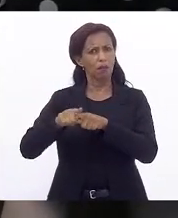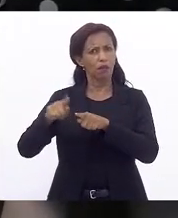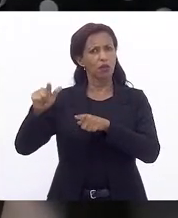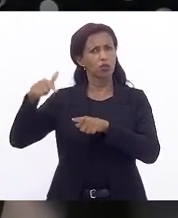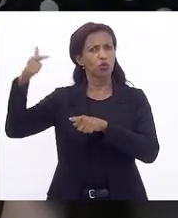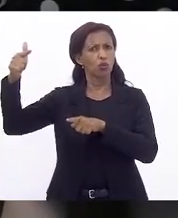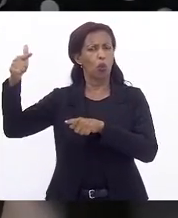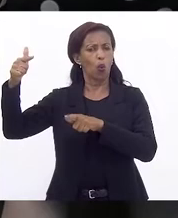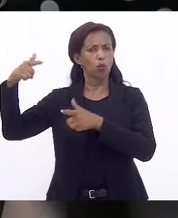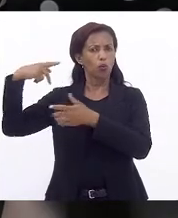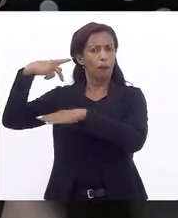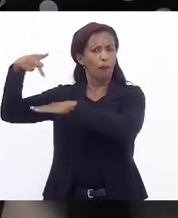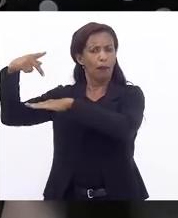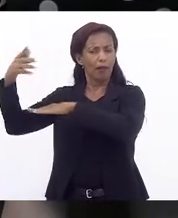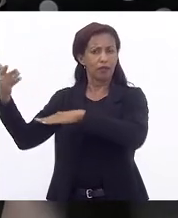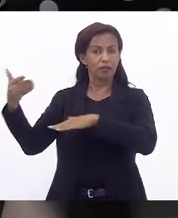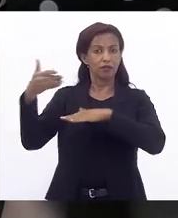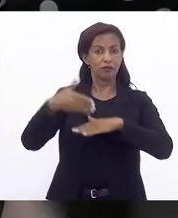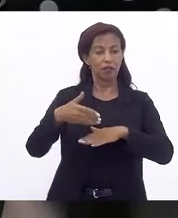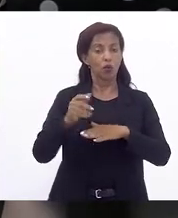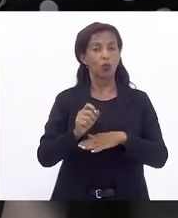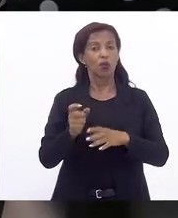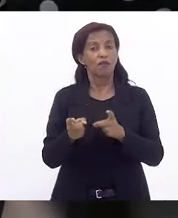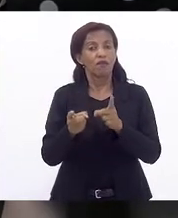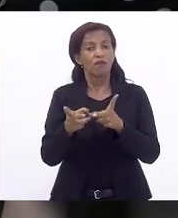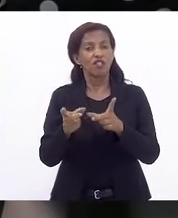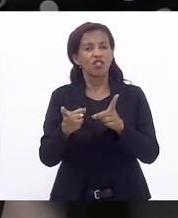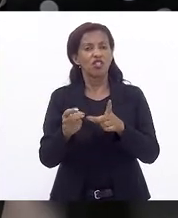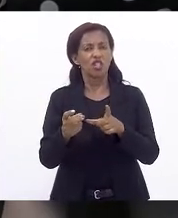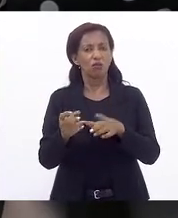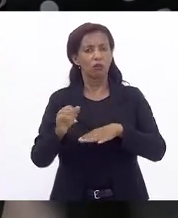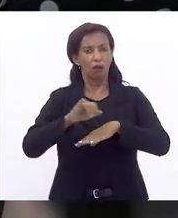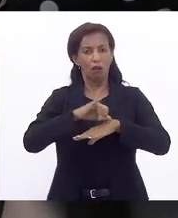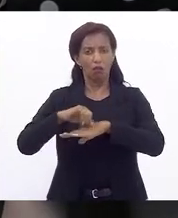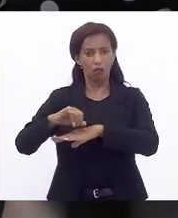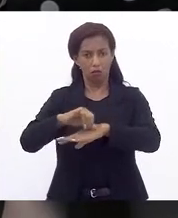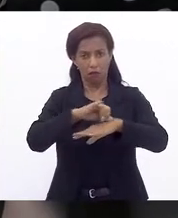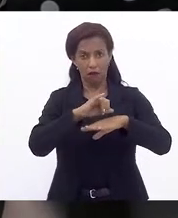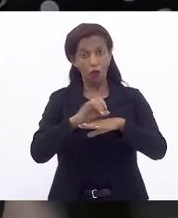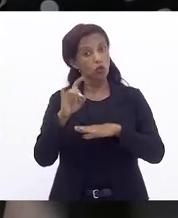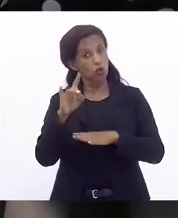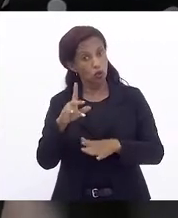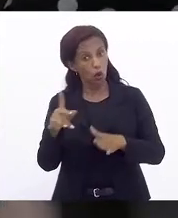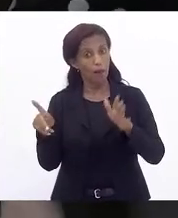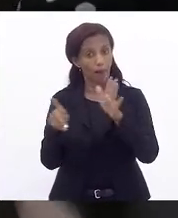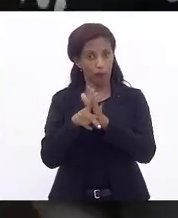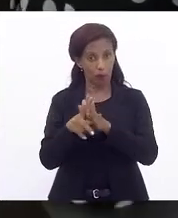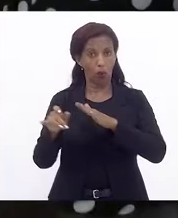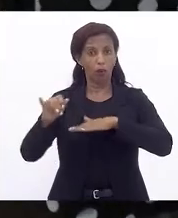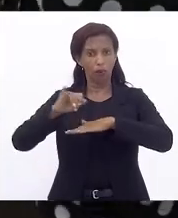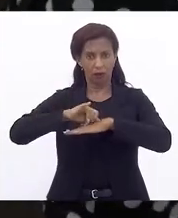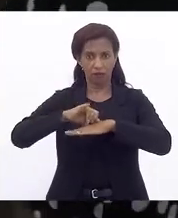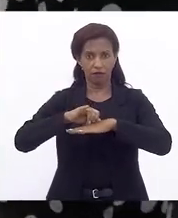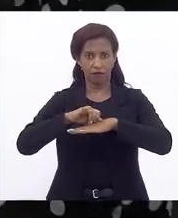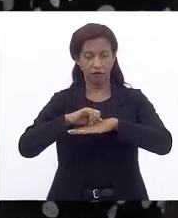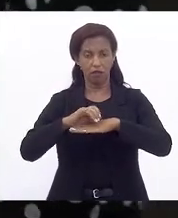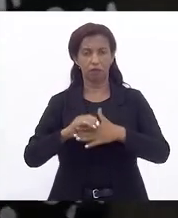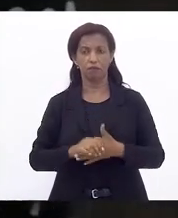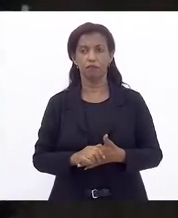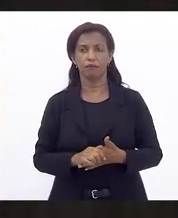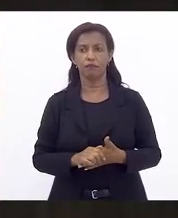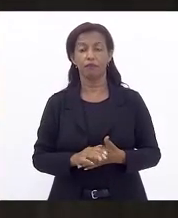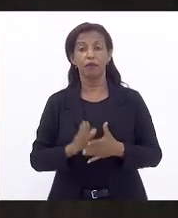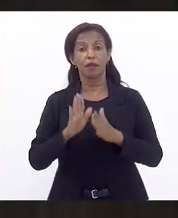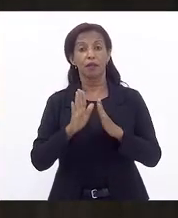fazerem as exposições daquilo que é vendido na Feira da Providência. Somente na feira. É específico, mas para que eles